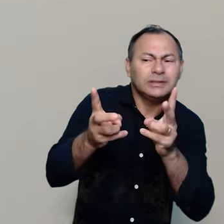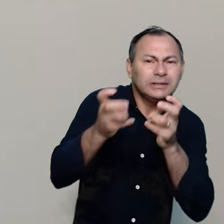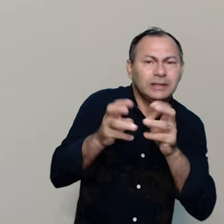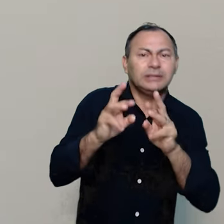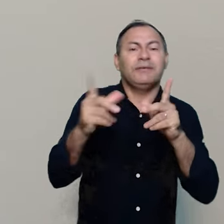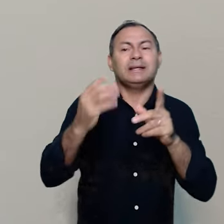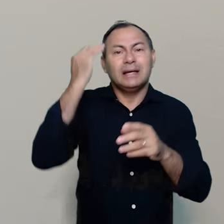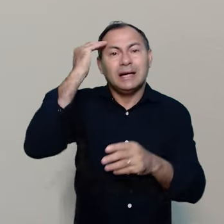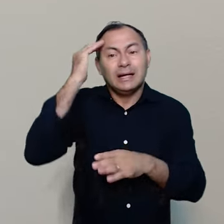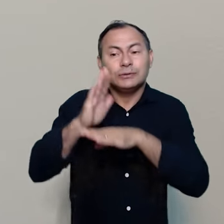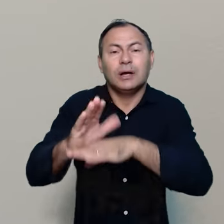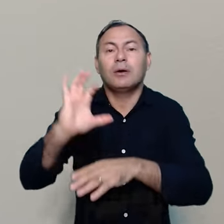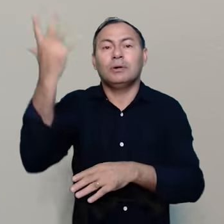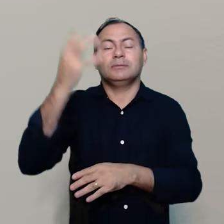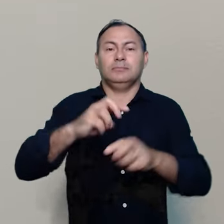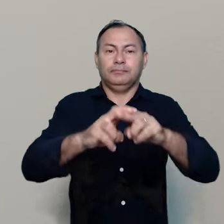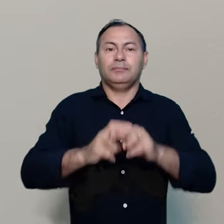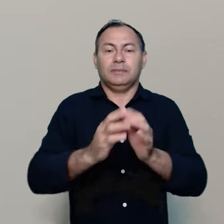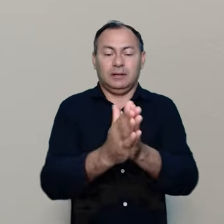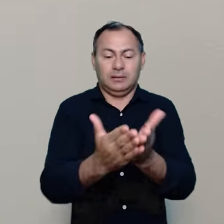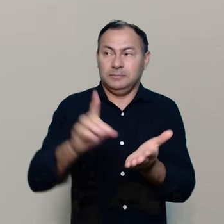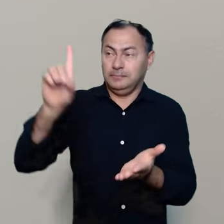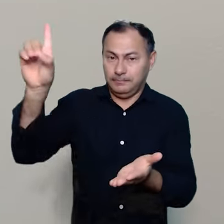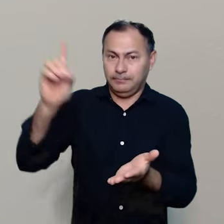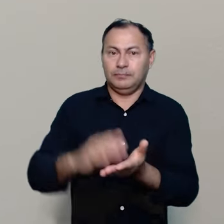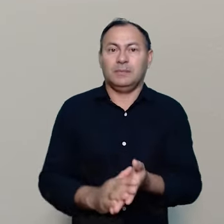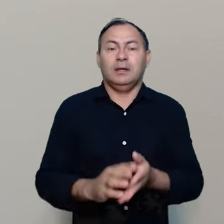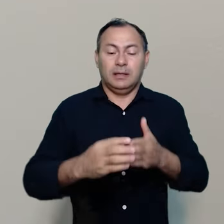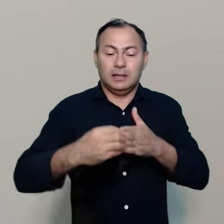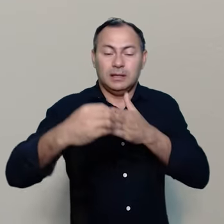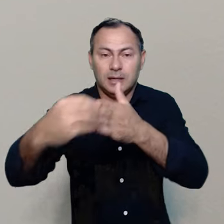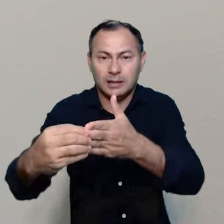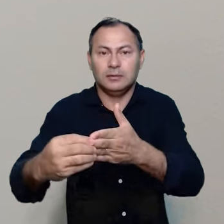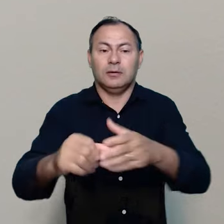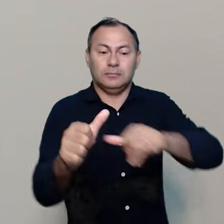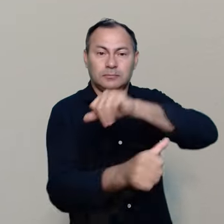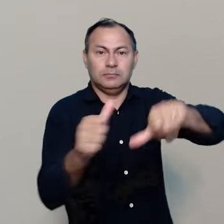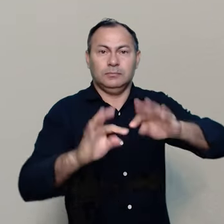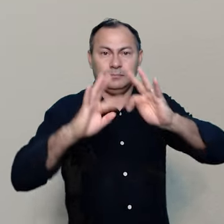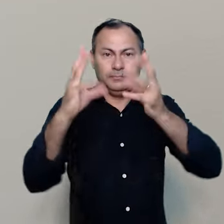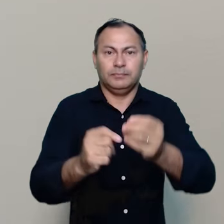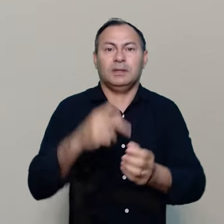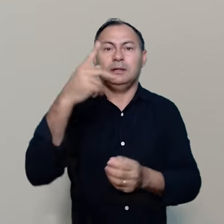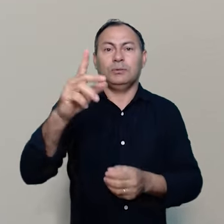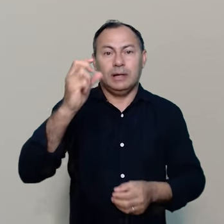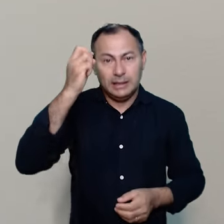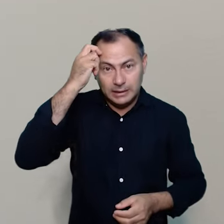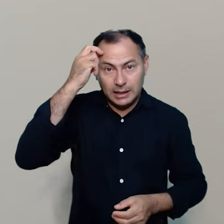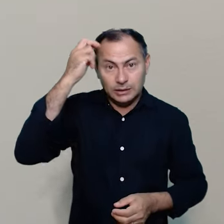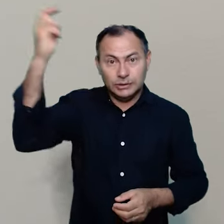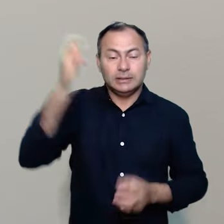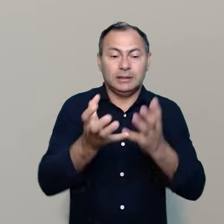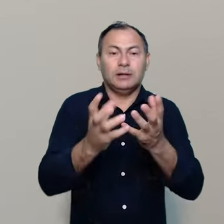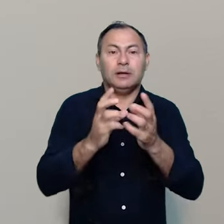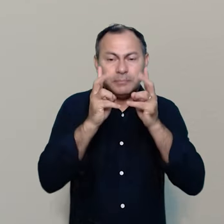a compreender os acontecimentos através das Escrituras, guiando-os para uma mudança total na sua inteligência,